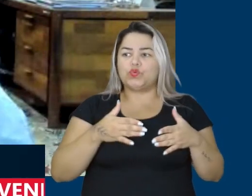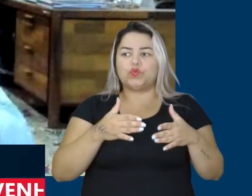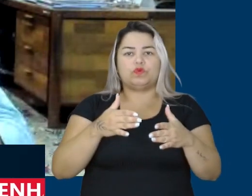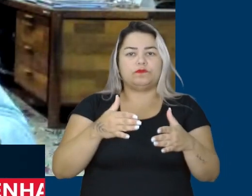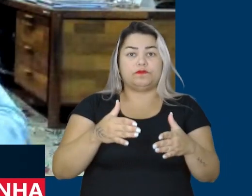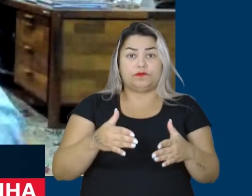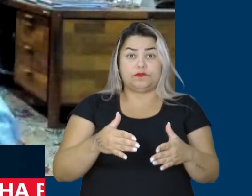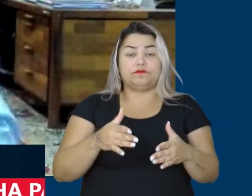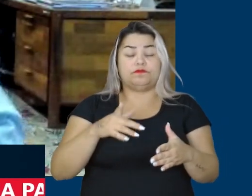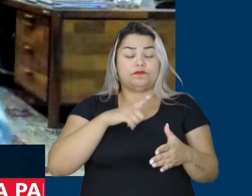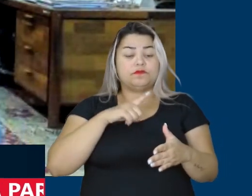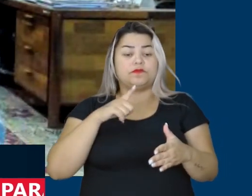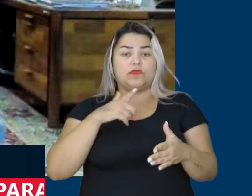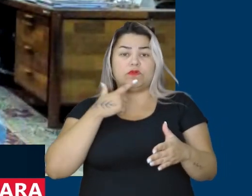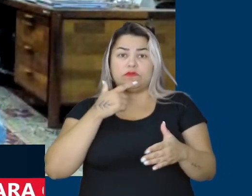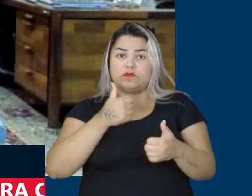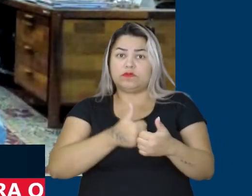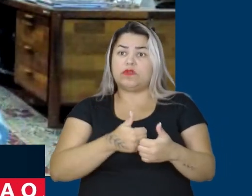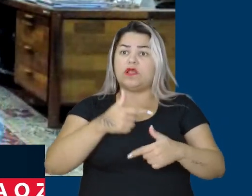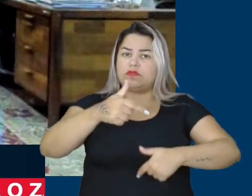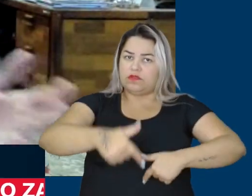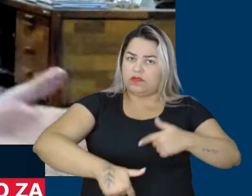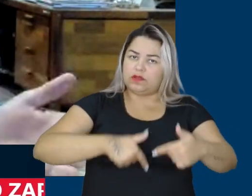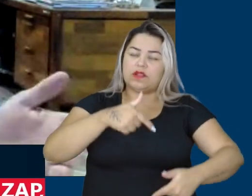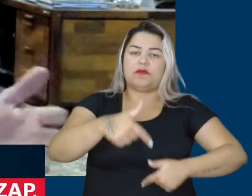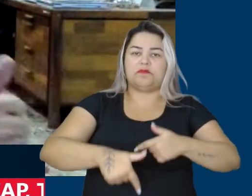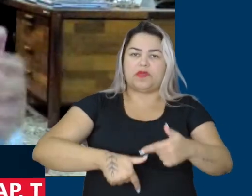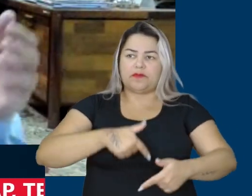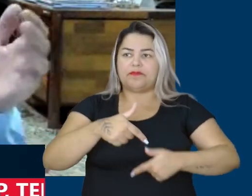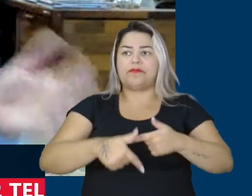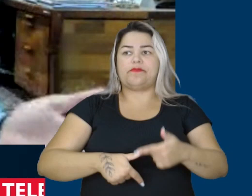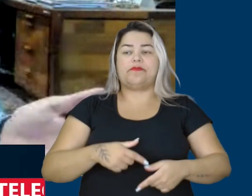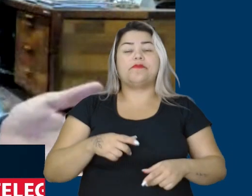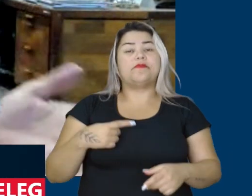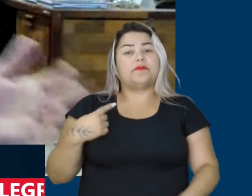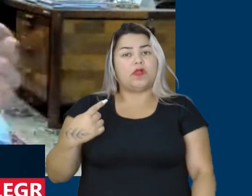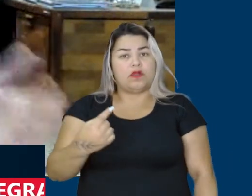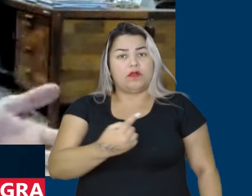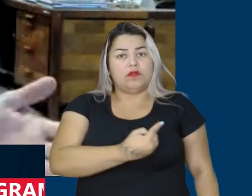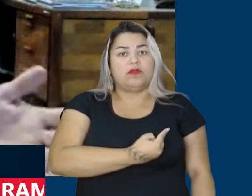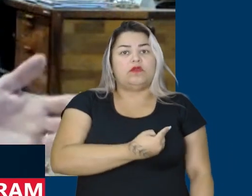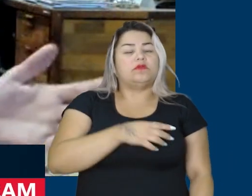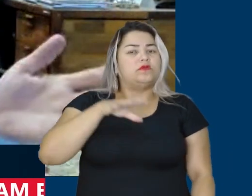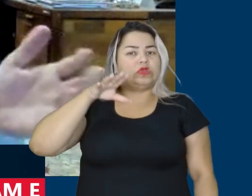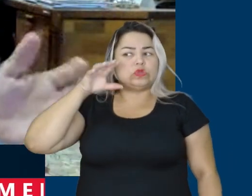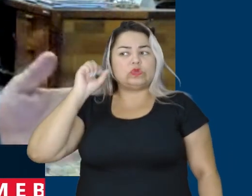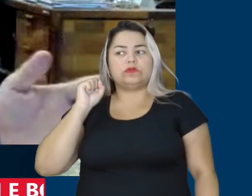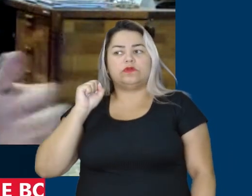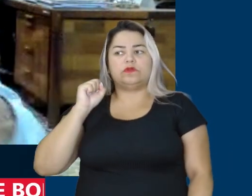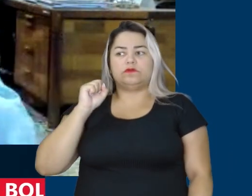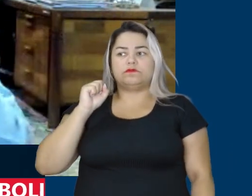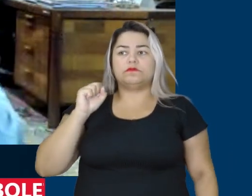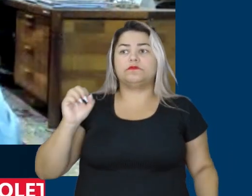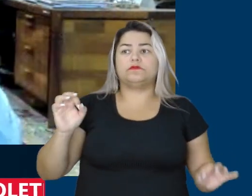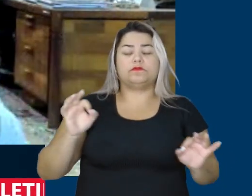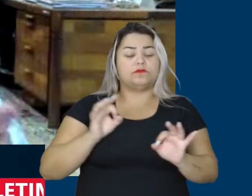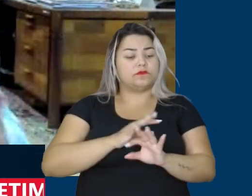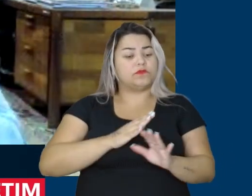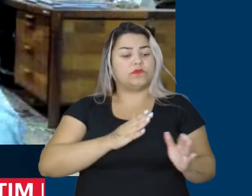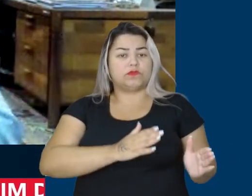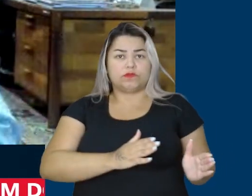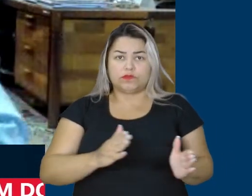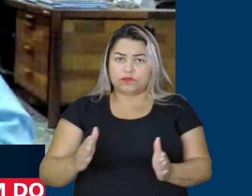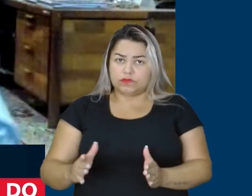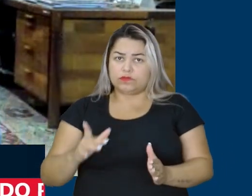sair terá vaga no mercado de trabalho, isso é o que nós estamos ouvindo, quem conclui os processos